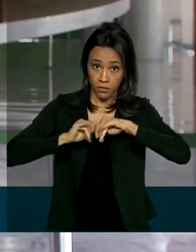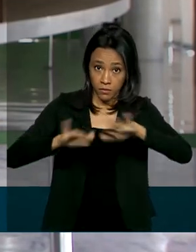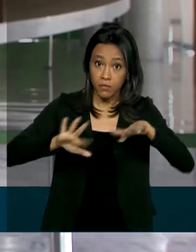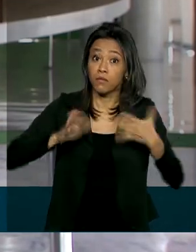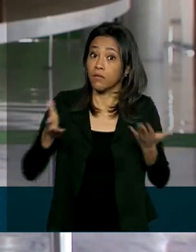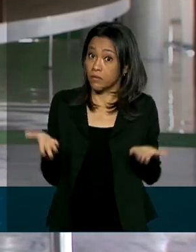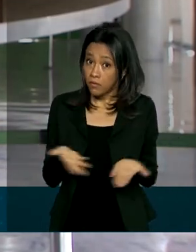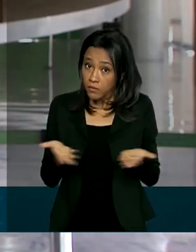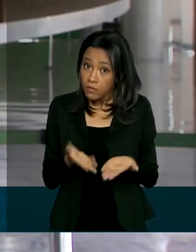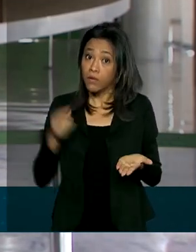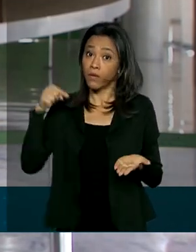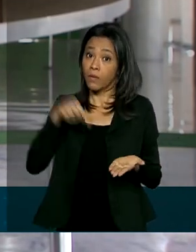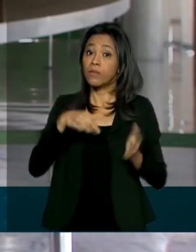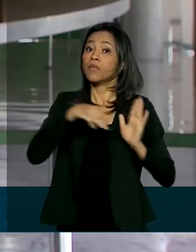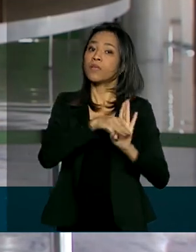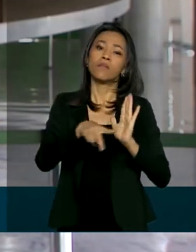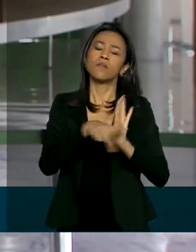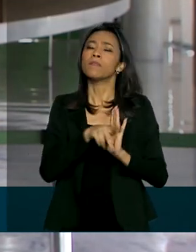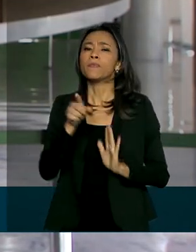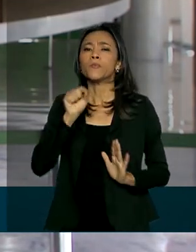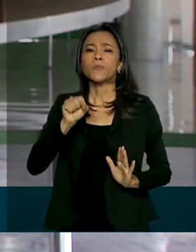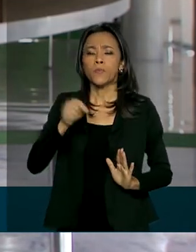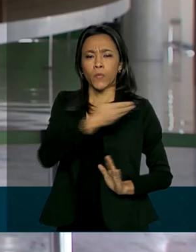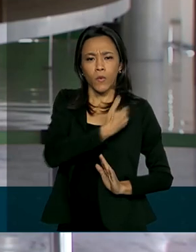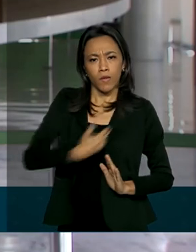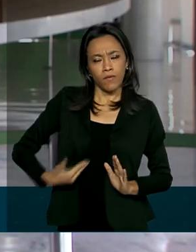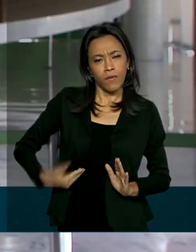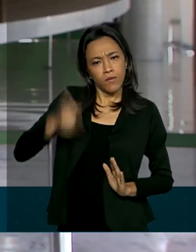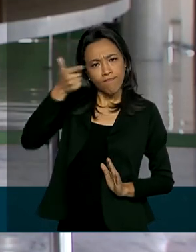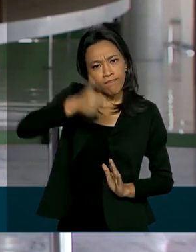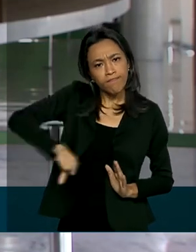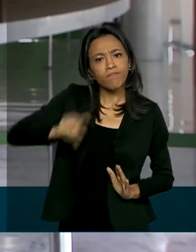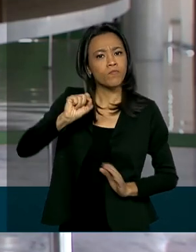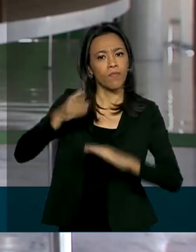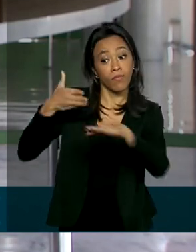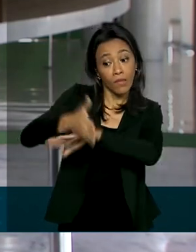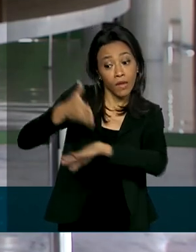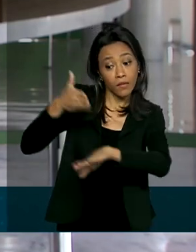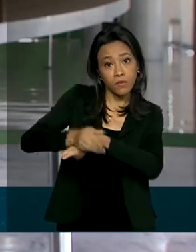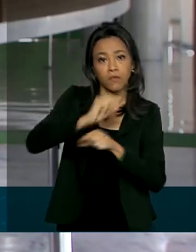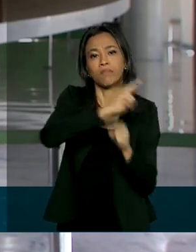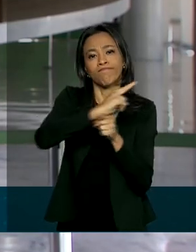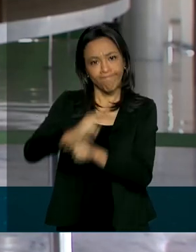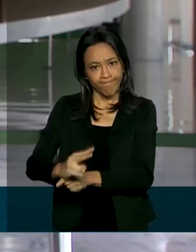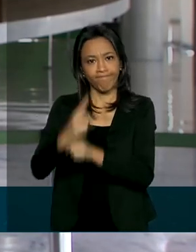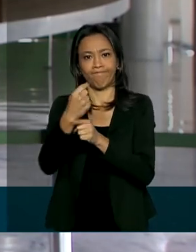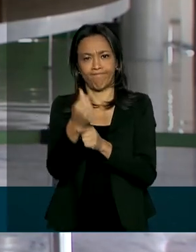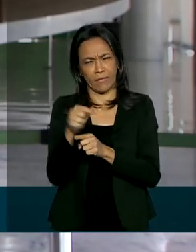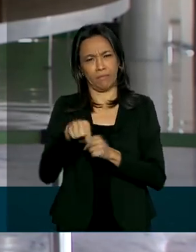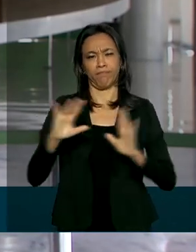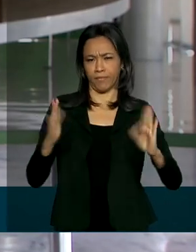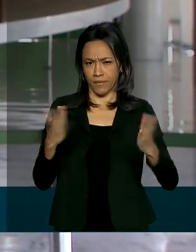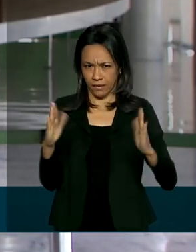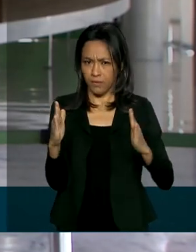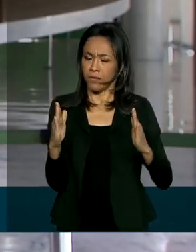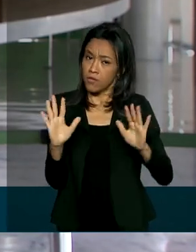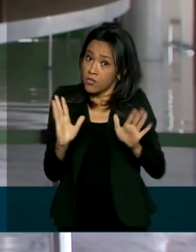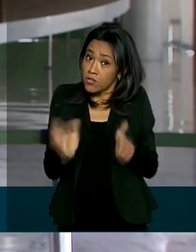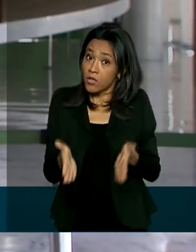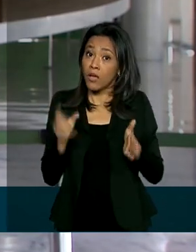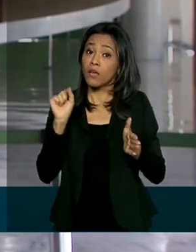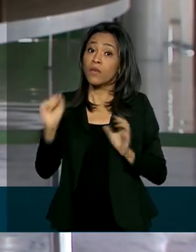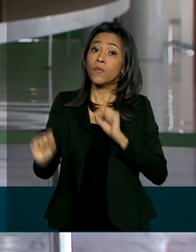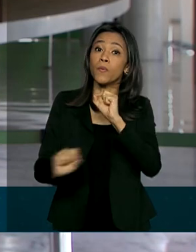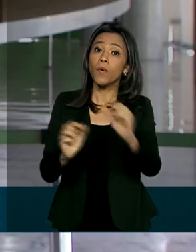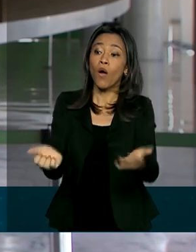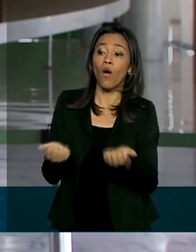Agora, com essa MP, o governo amplia ainda mais o acesso ao crédito nesse momento de crise, já que a oferta